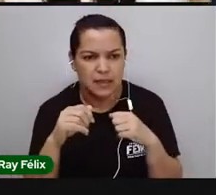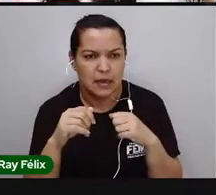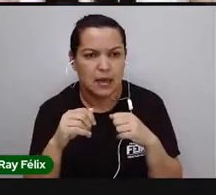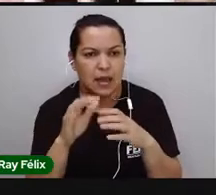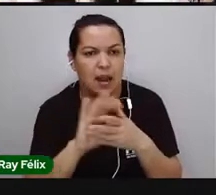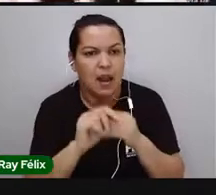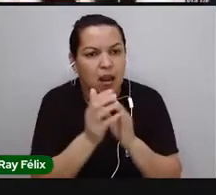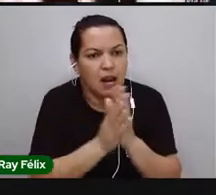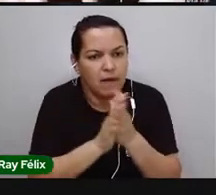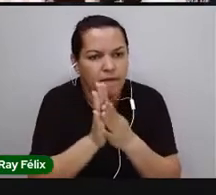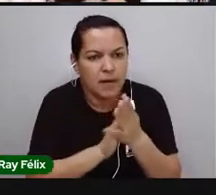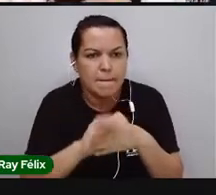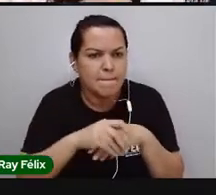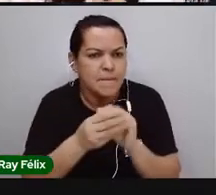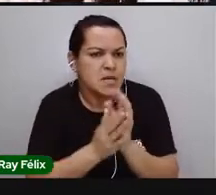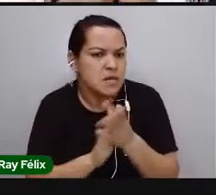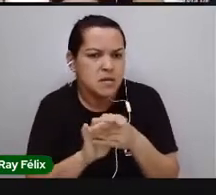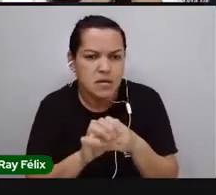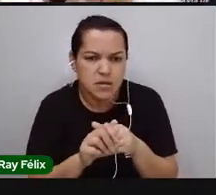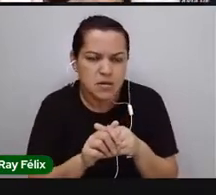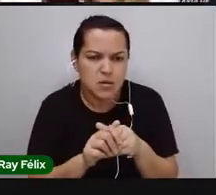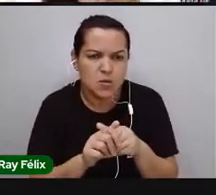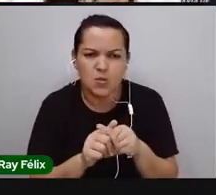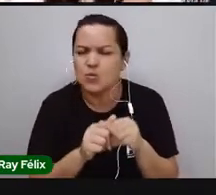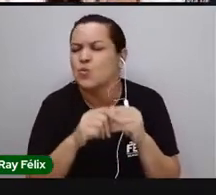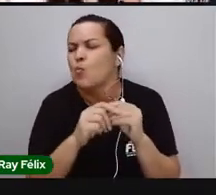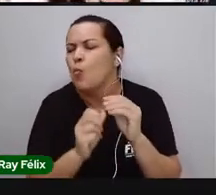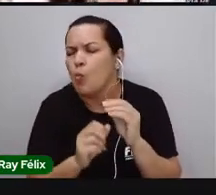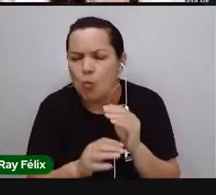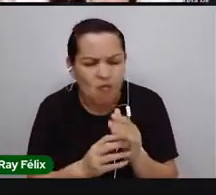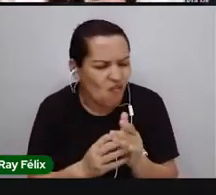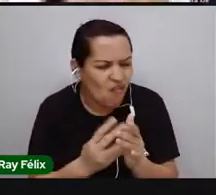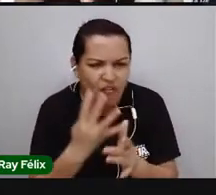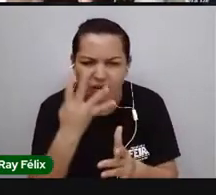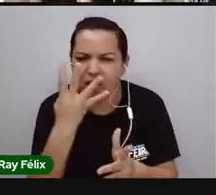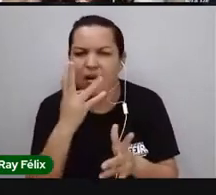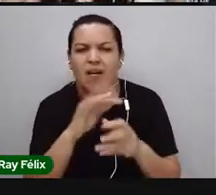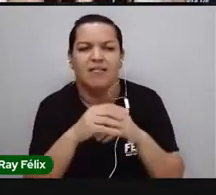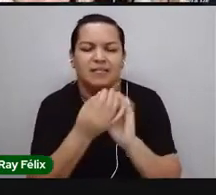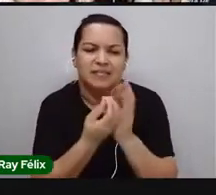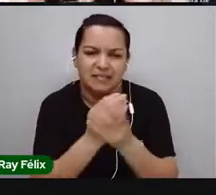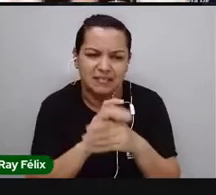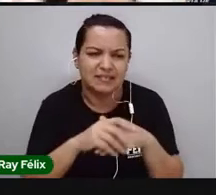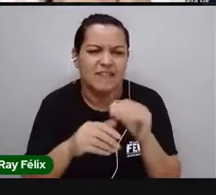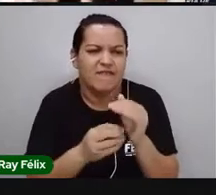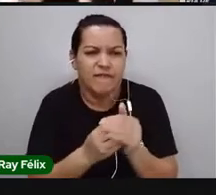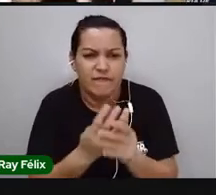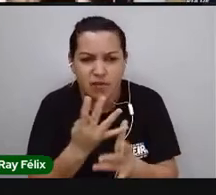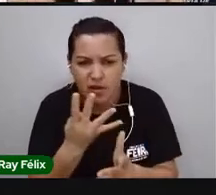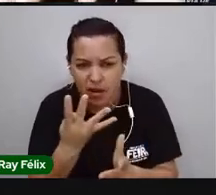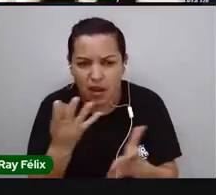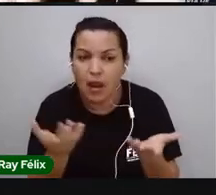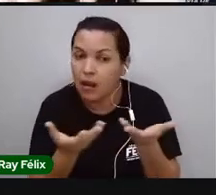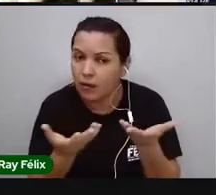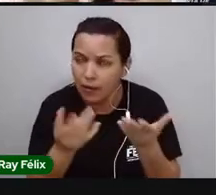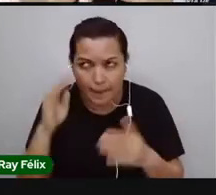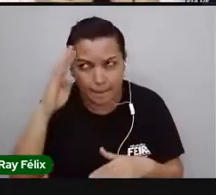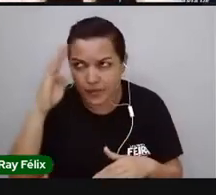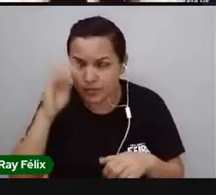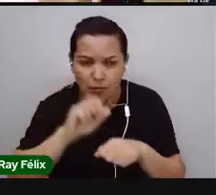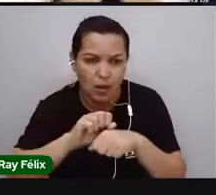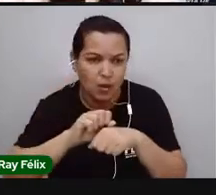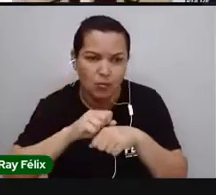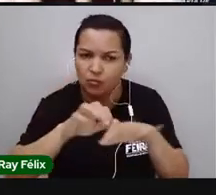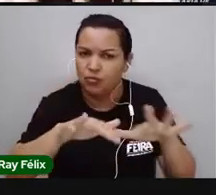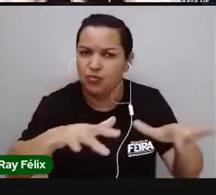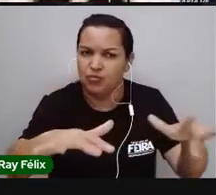Lavar a mão. Mas não é pouco não, é lavar um bocado de vez. Ainda mais agora, nesse momento de pandemia, nós